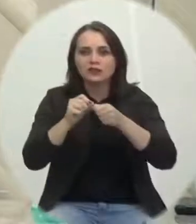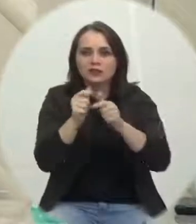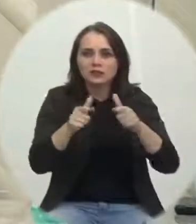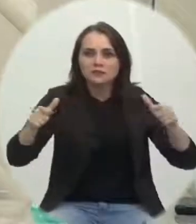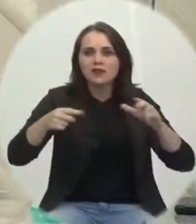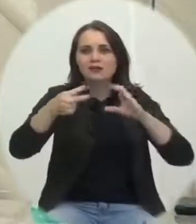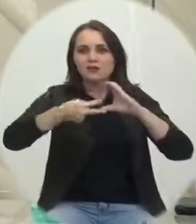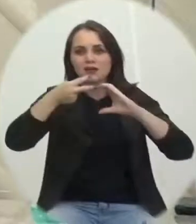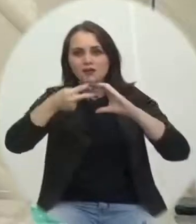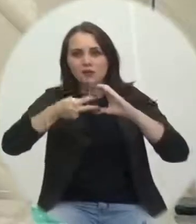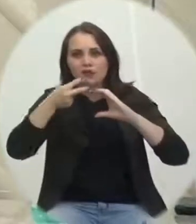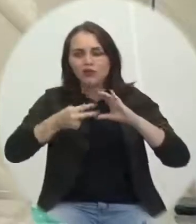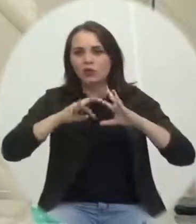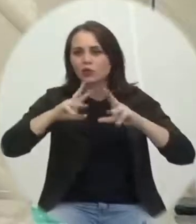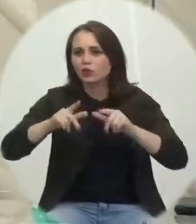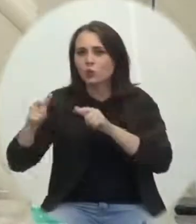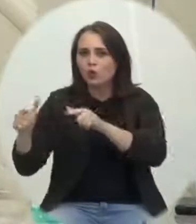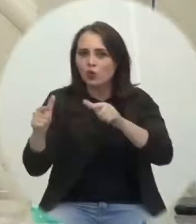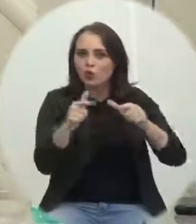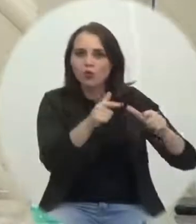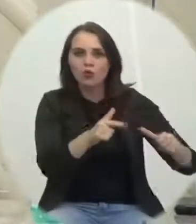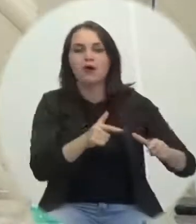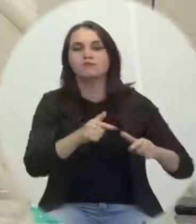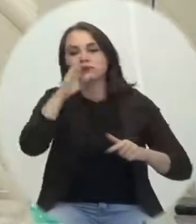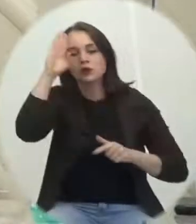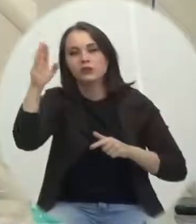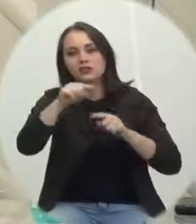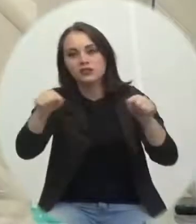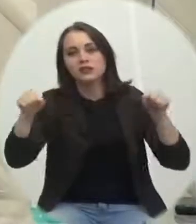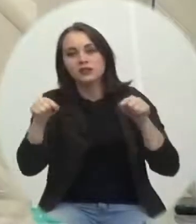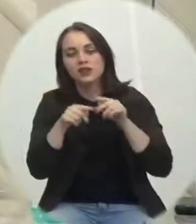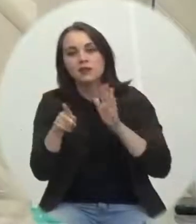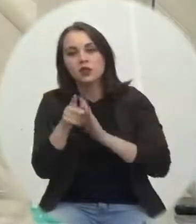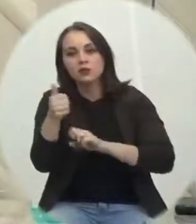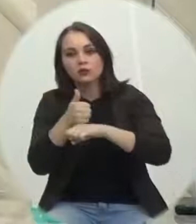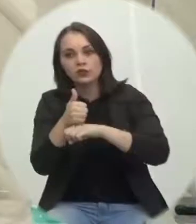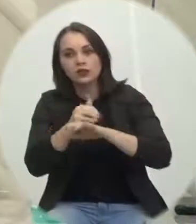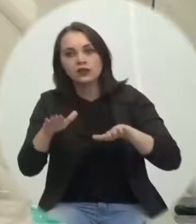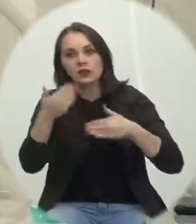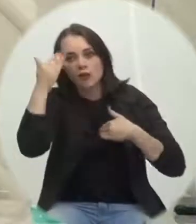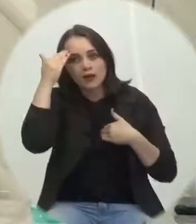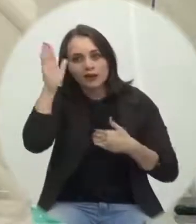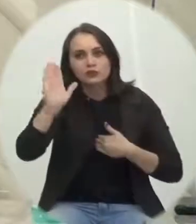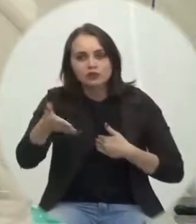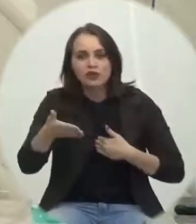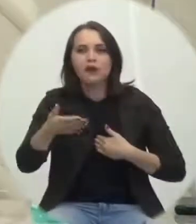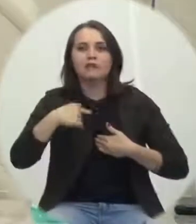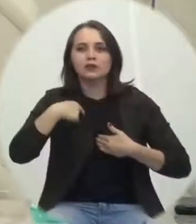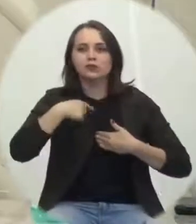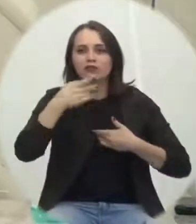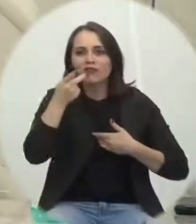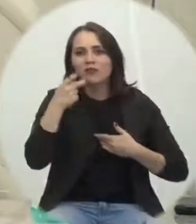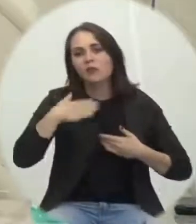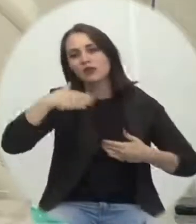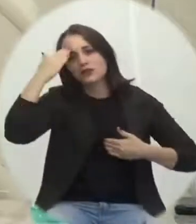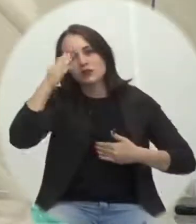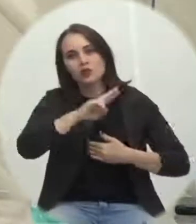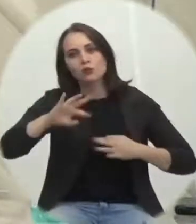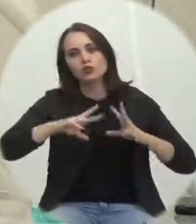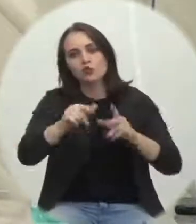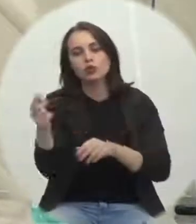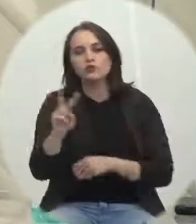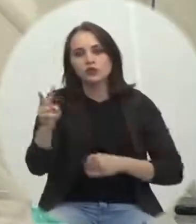na cozinha, nos corredores, nas salas dos funcionários. Então, o nosso eterno, muito obrigado, já estou encaminhando ao ofício, em nome de todos os vereadores, para o agradecimento.